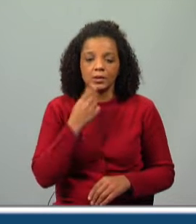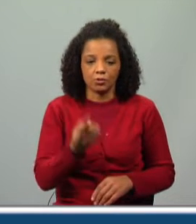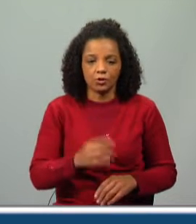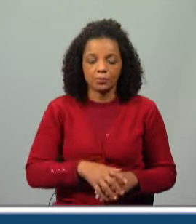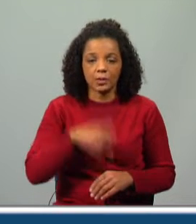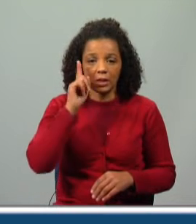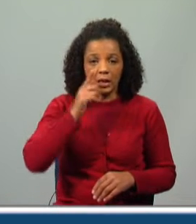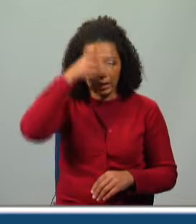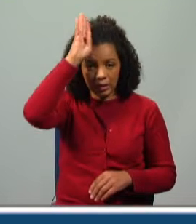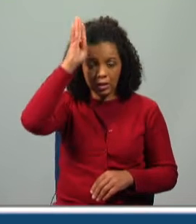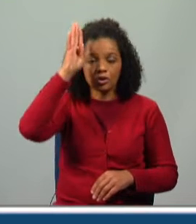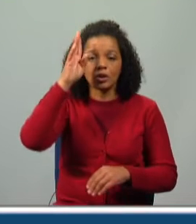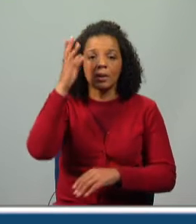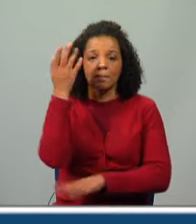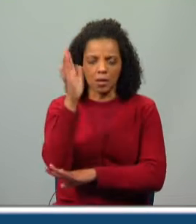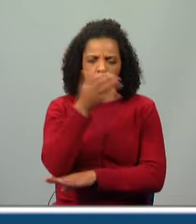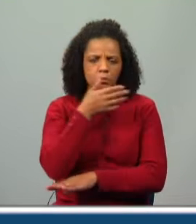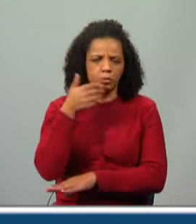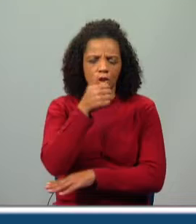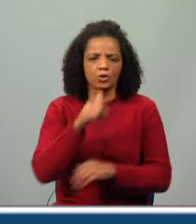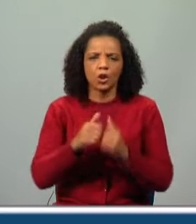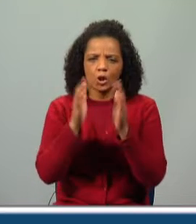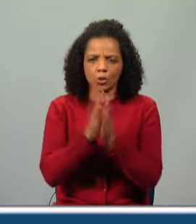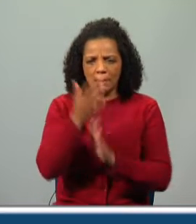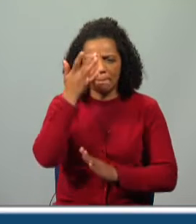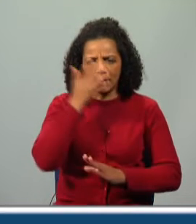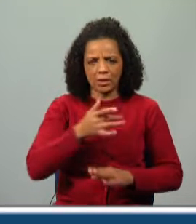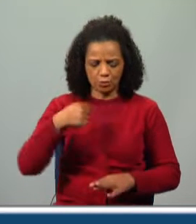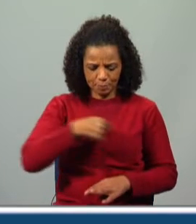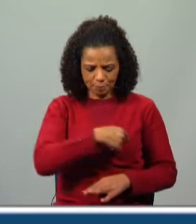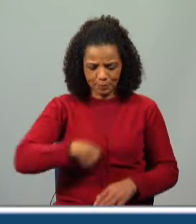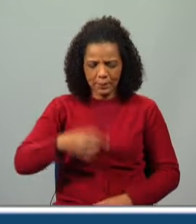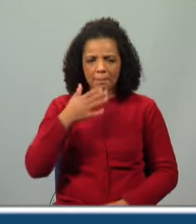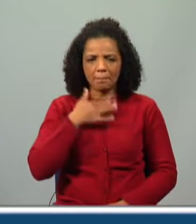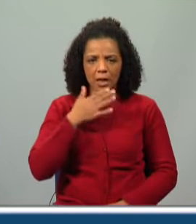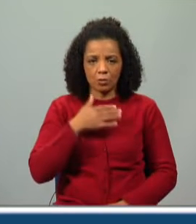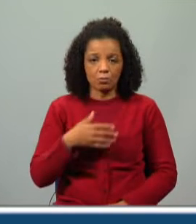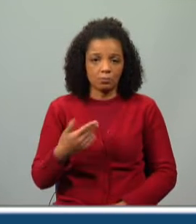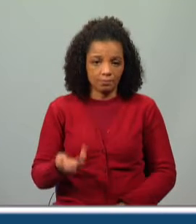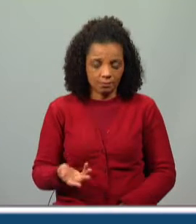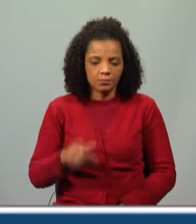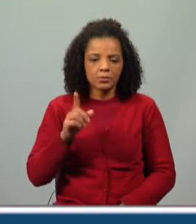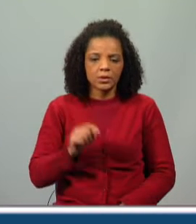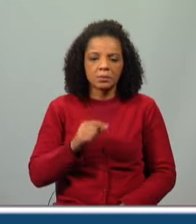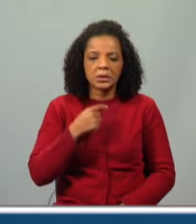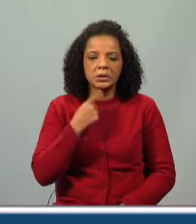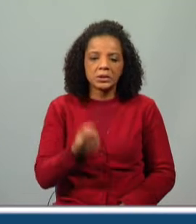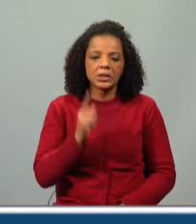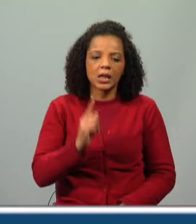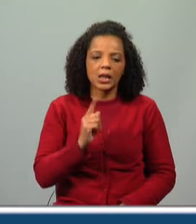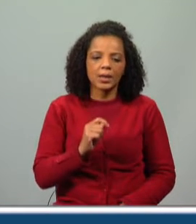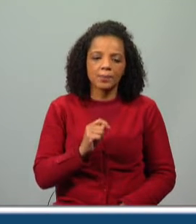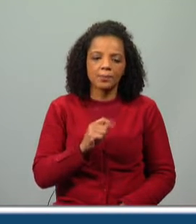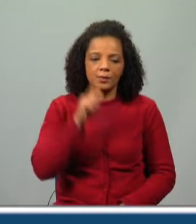seguinte, as galinhas do mato são muito bonitas, todas pretas, com pintinhas brancas, e por isso, também lhes chamam galinhas